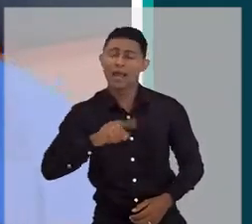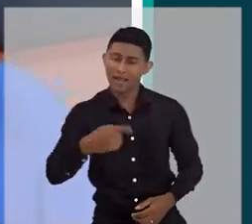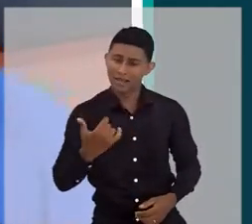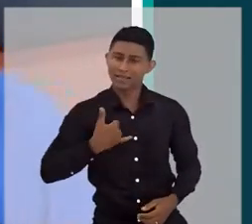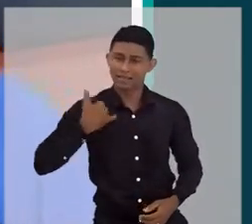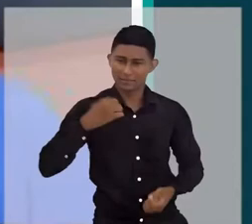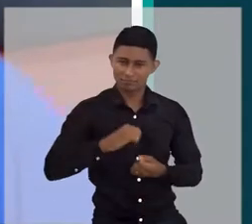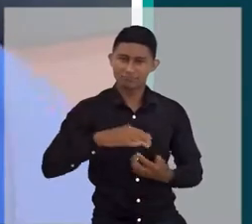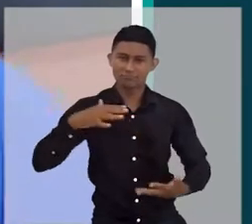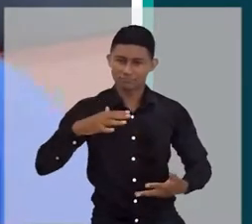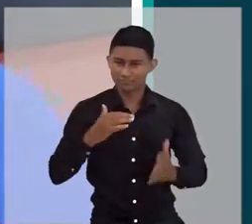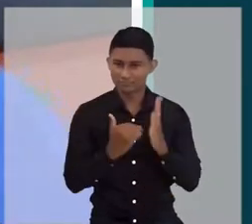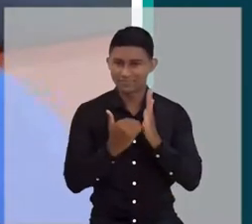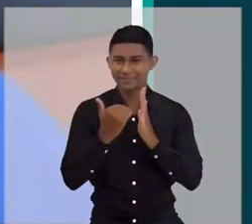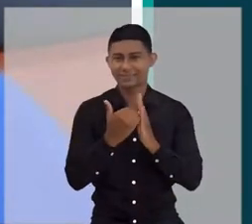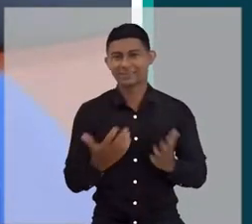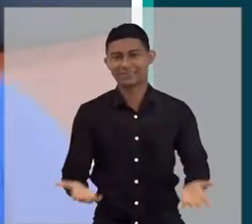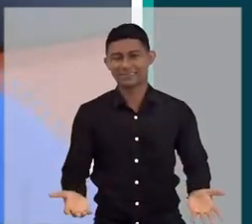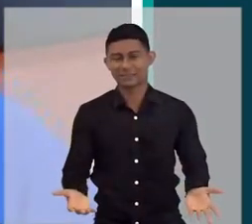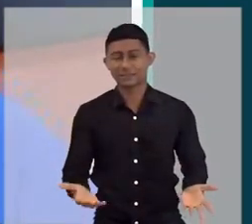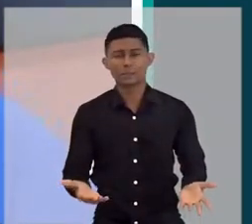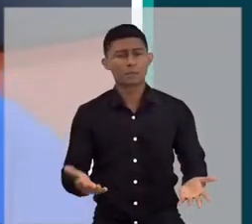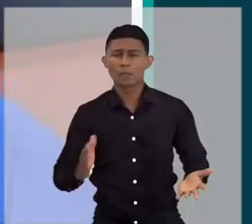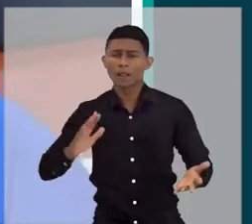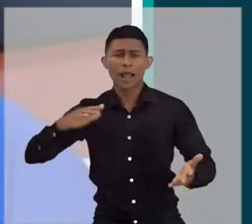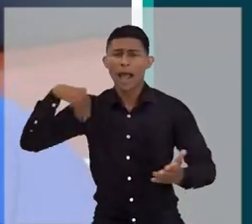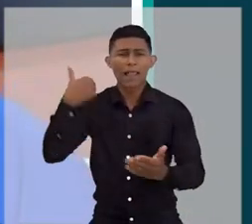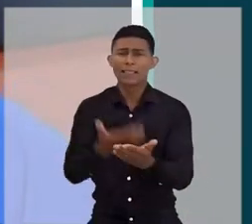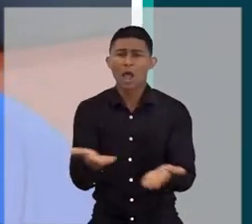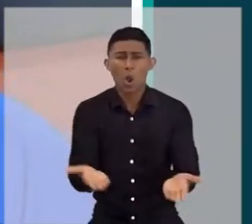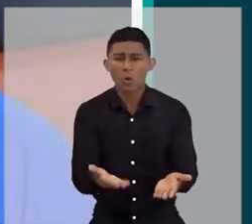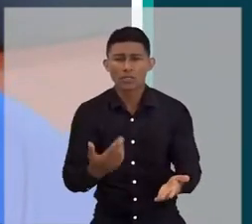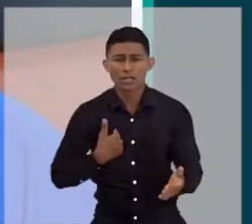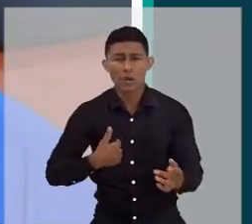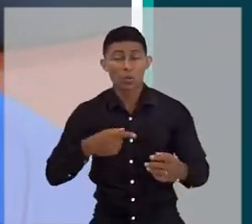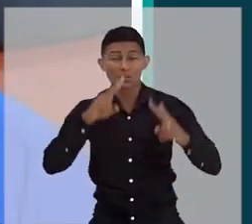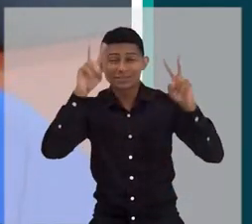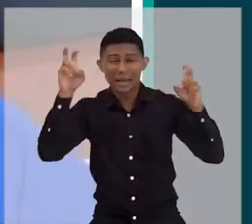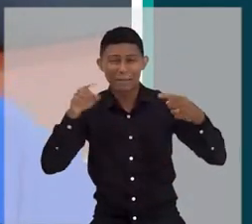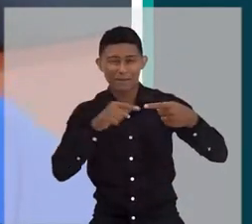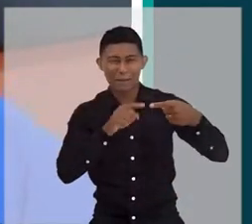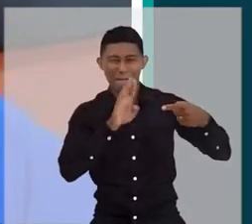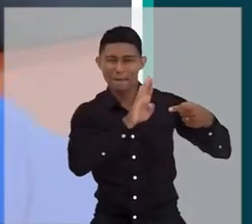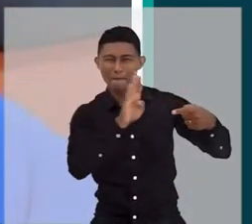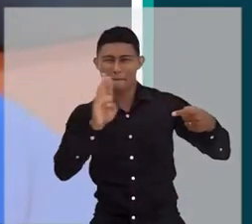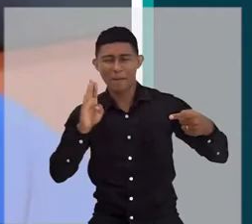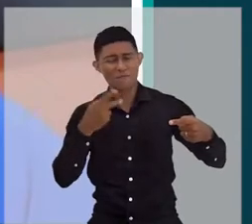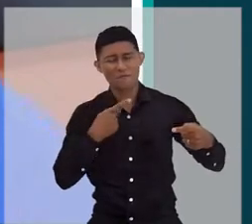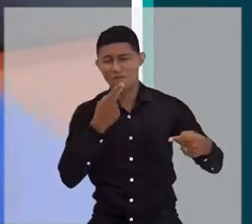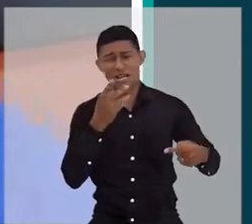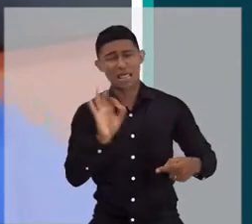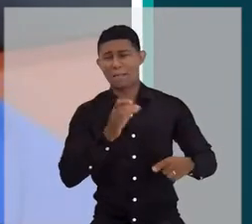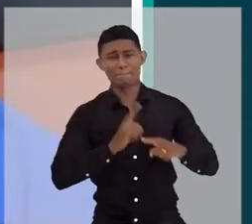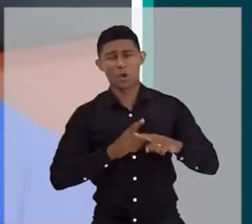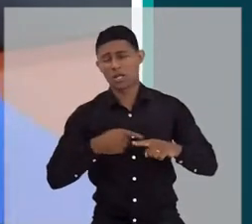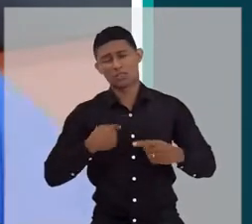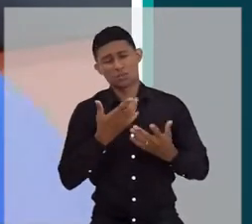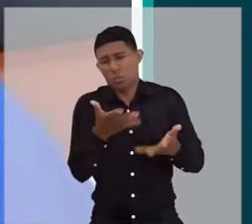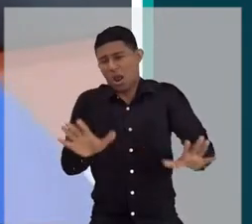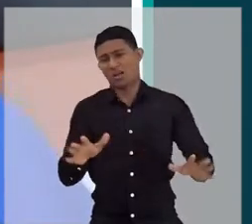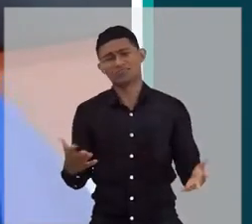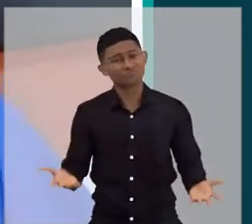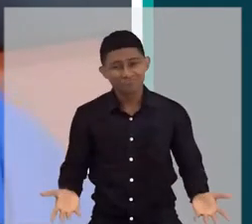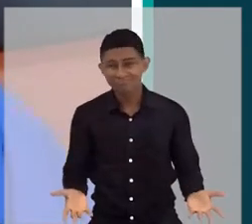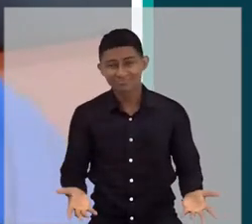assistindo os conteúdos de pessoas mais velhas. E aí, eu não falei até agora sobre BBB porque eu não estou afim, porque